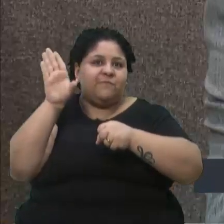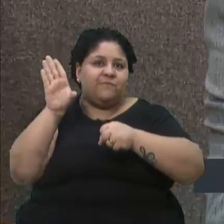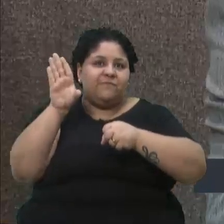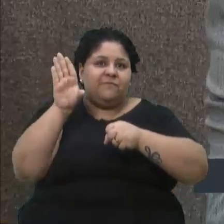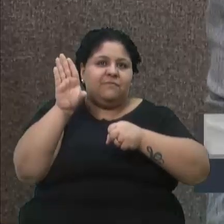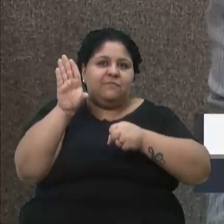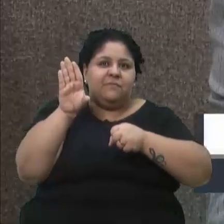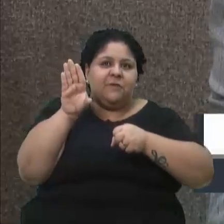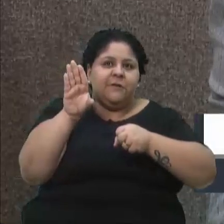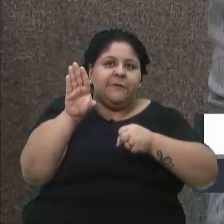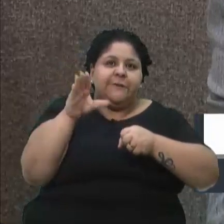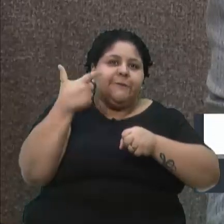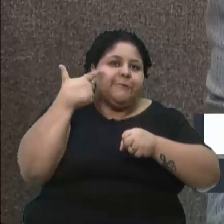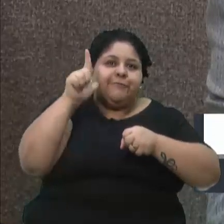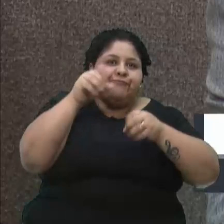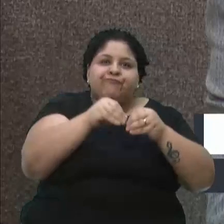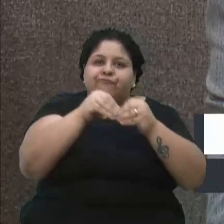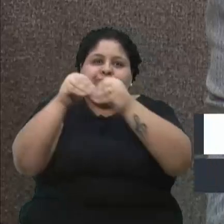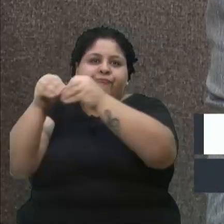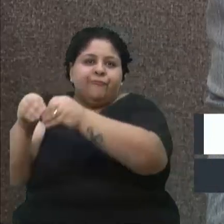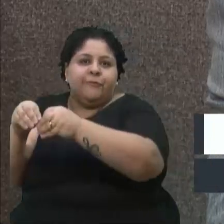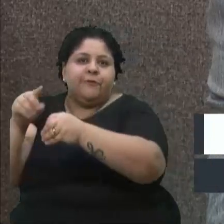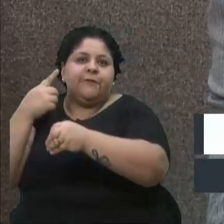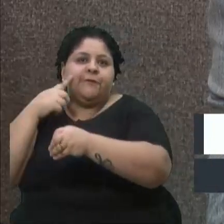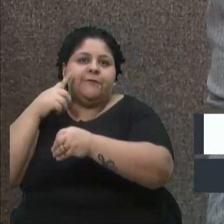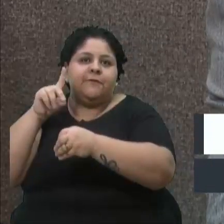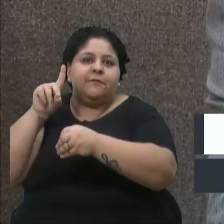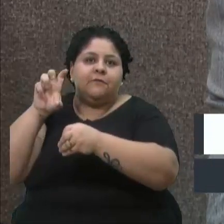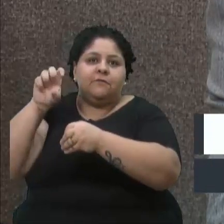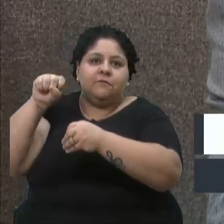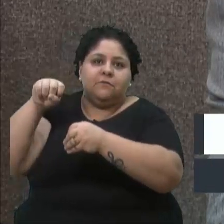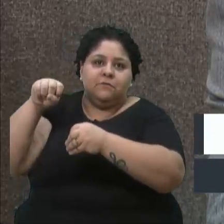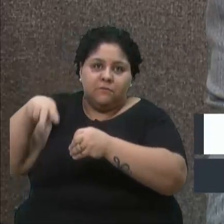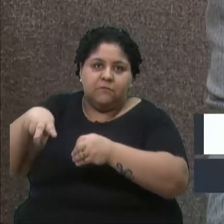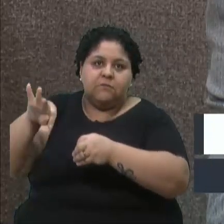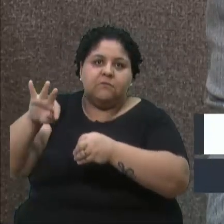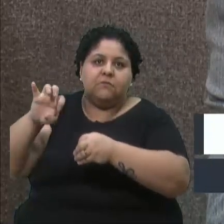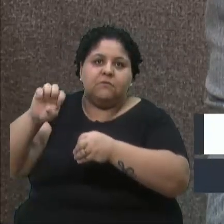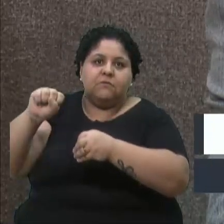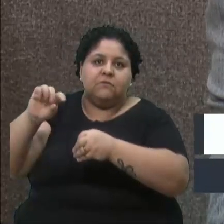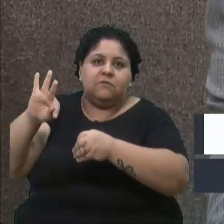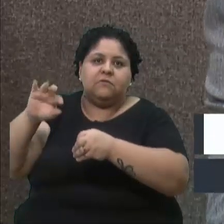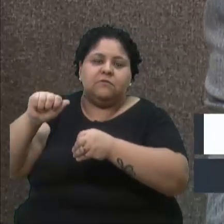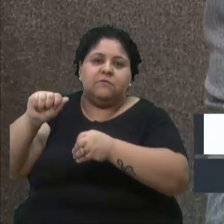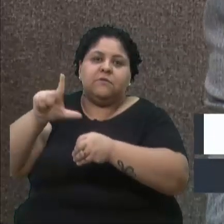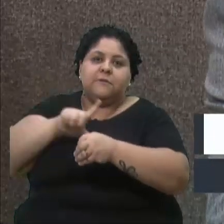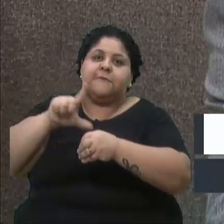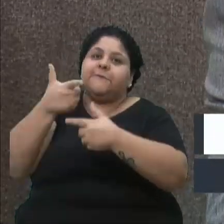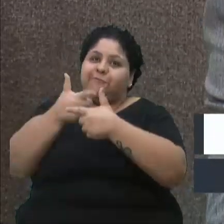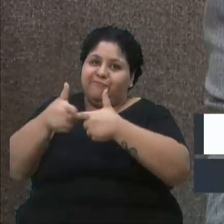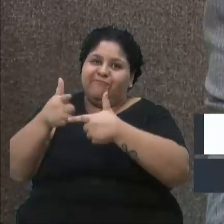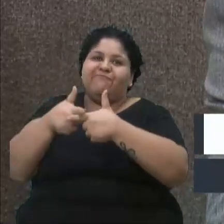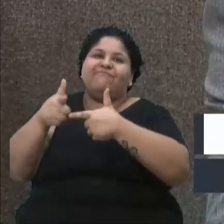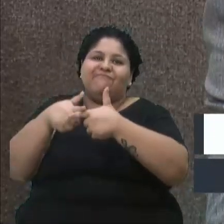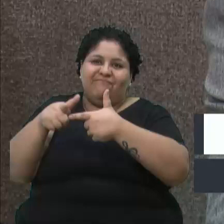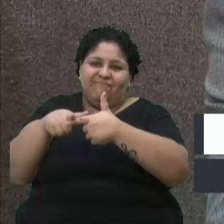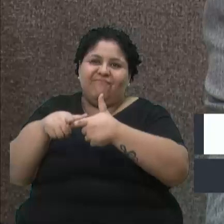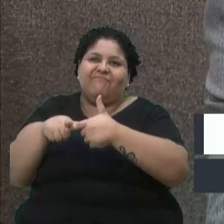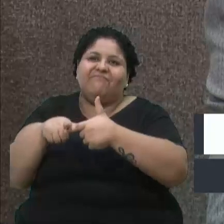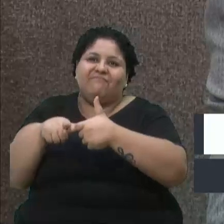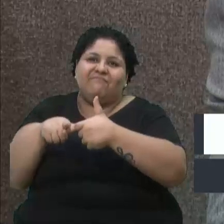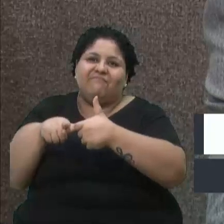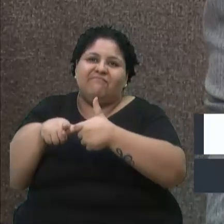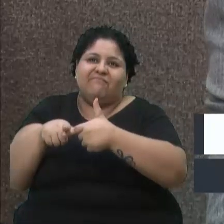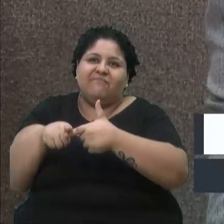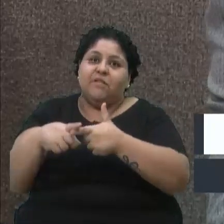para um dentista, a gente está com um problema sério nisso aí. Então, o senhor também teria que dar uma olhada nisso, o raio-x para dentista.